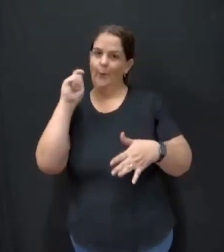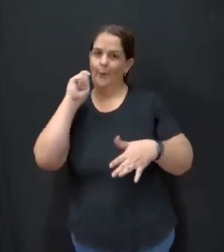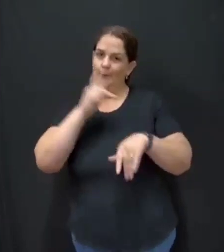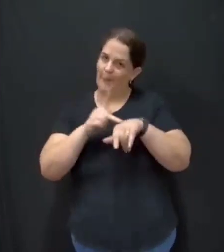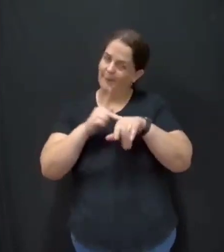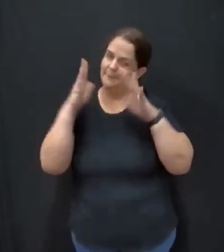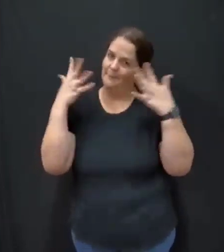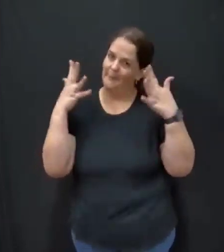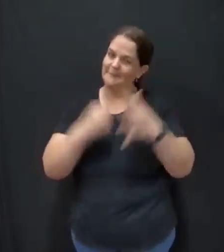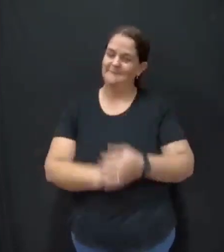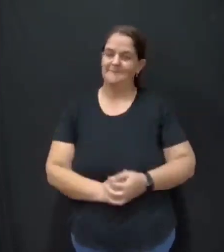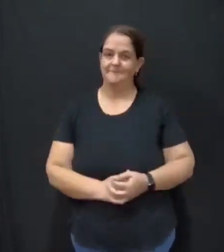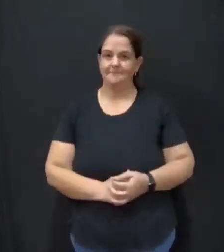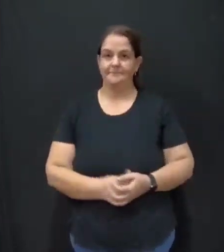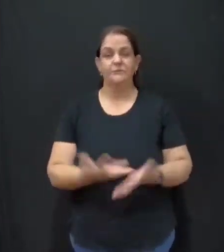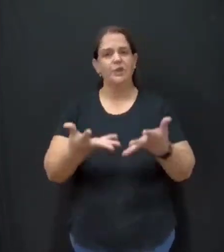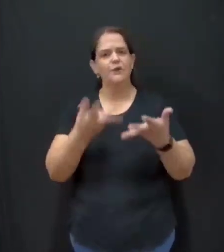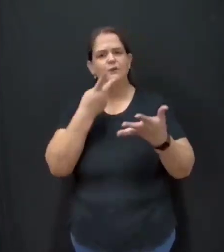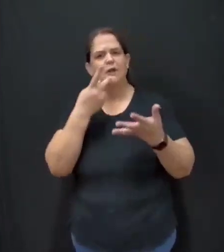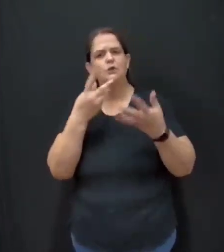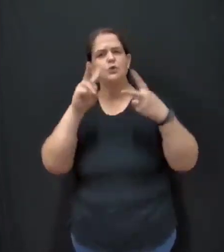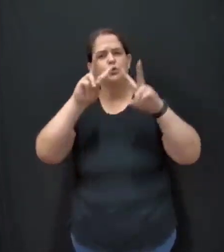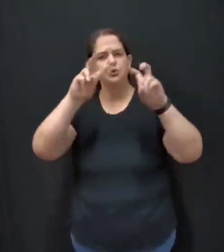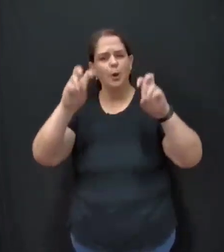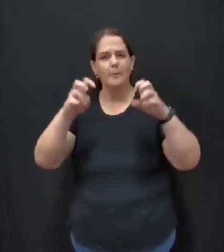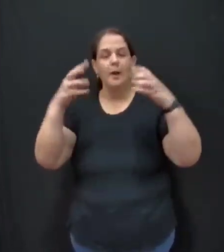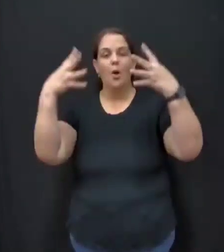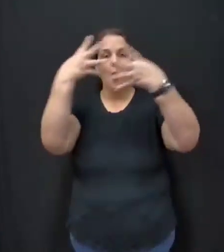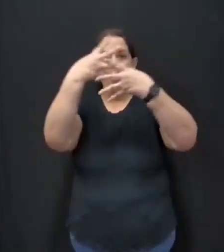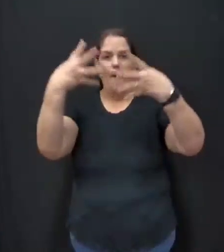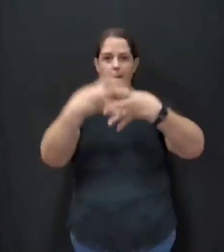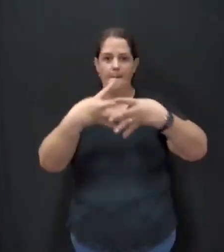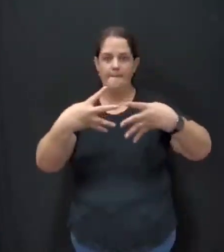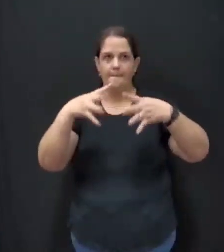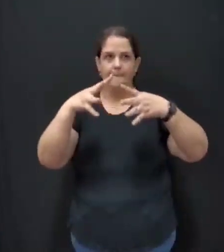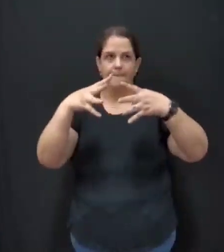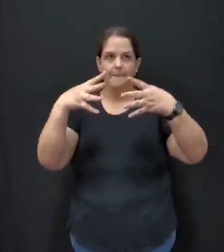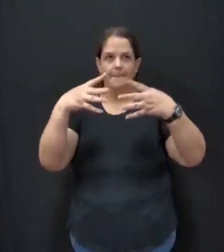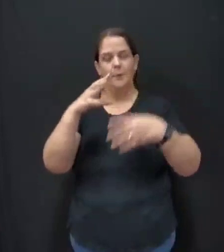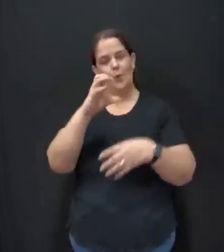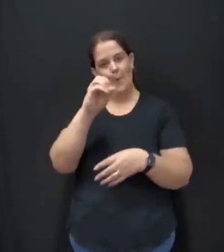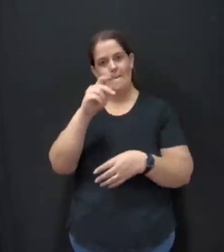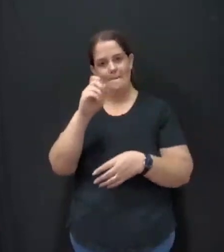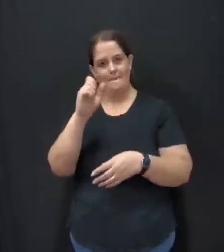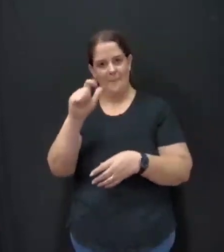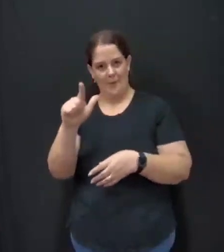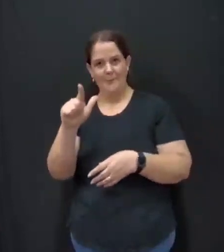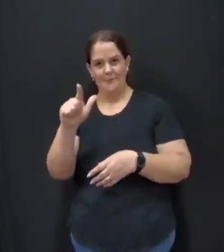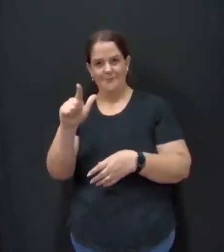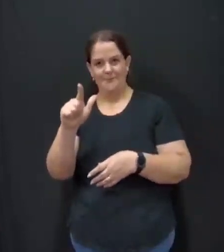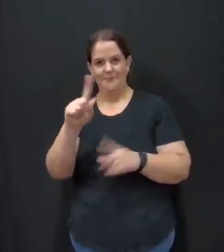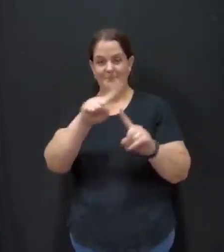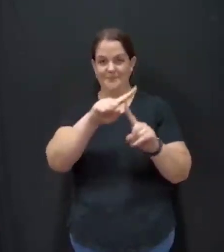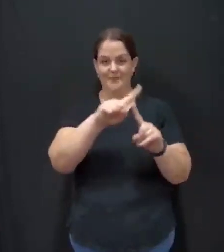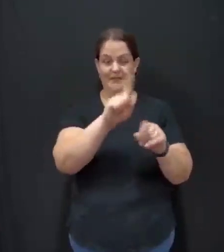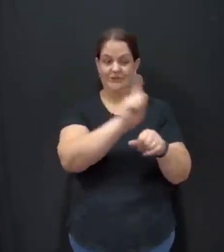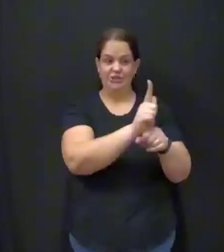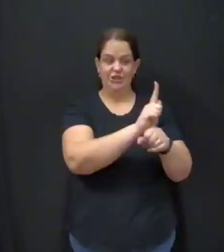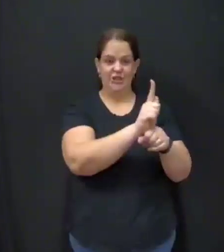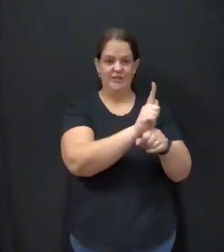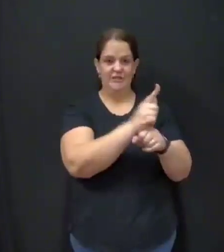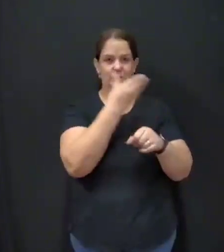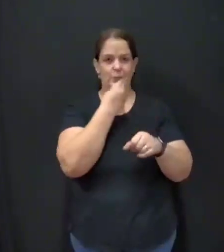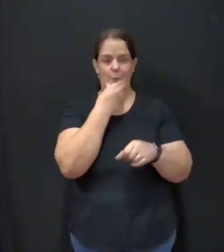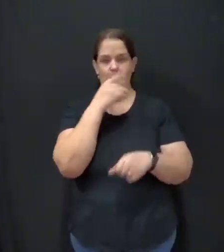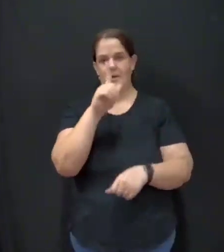Eu quero falar um pouquinho da senhora Copel. Copel de Toledo, na presidência, na gerência do seu Galina.